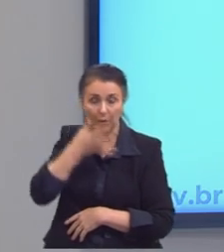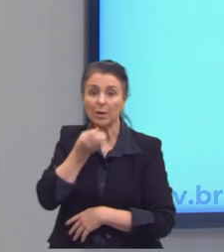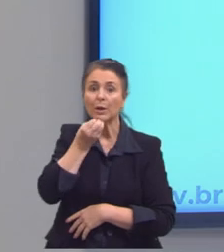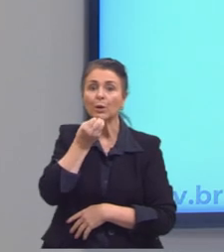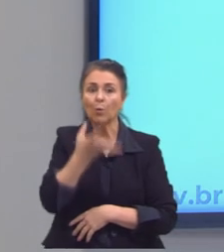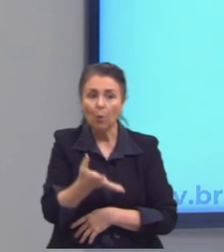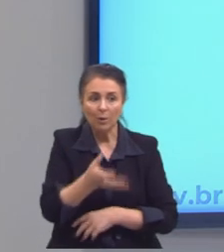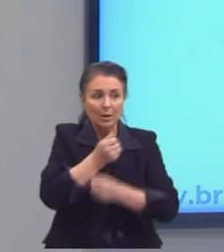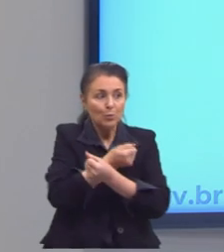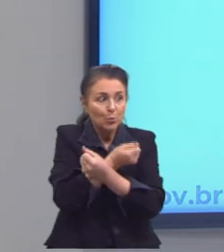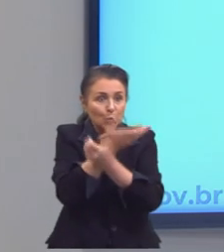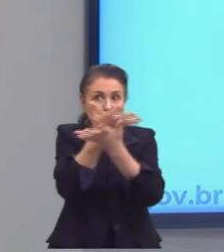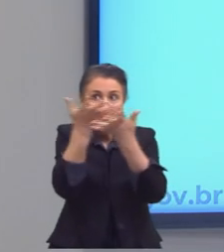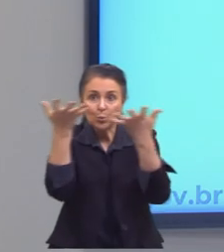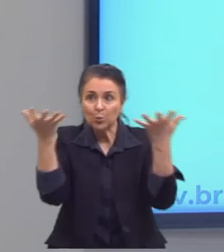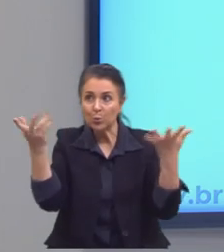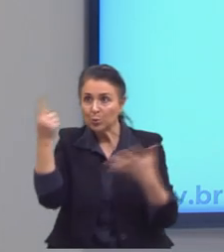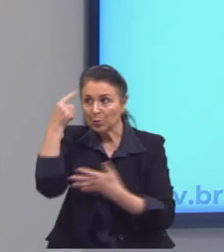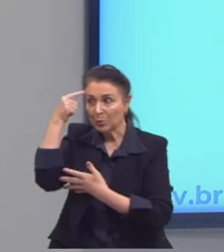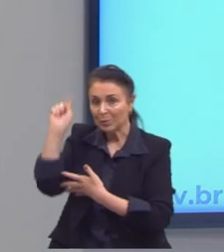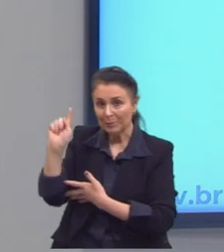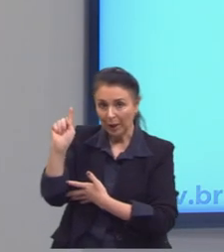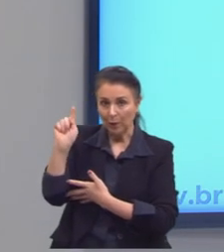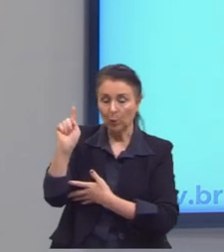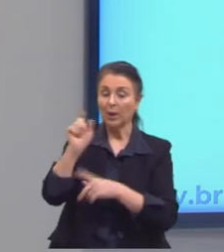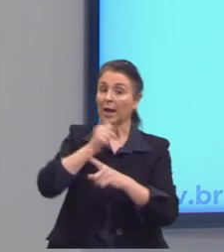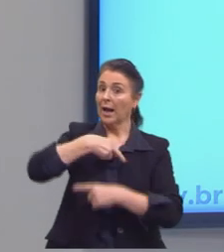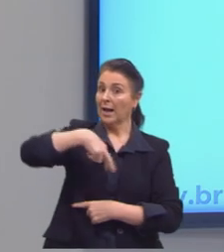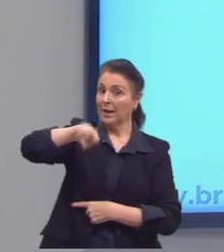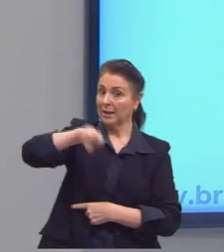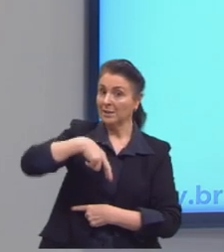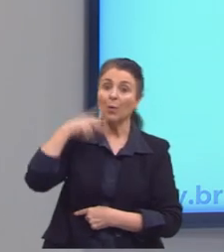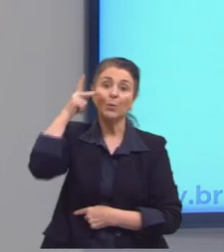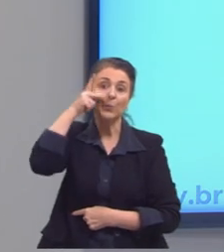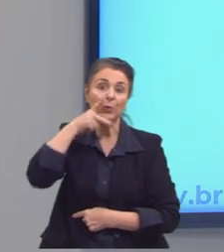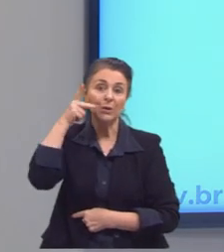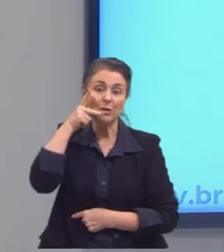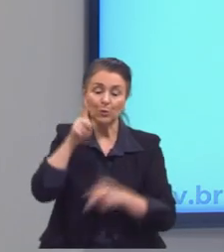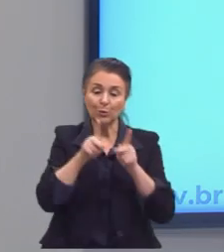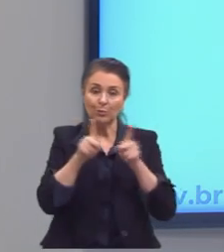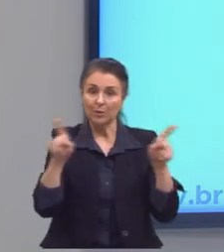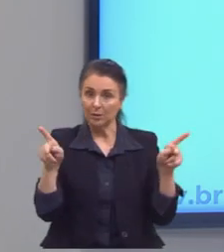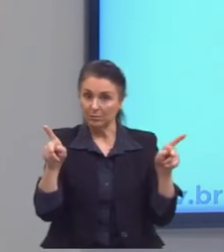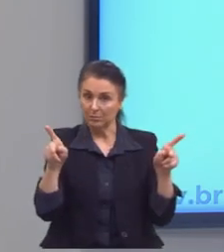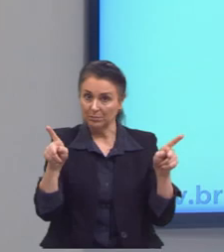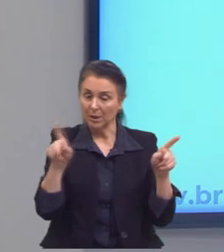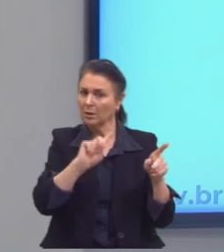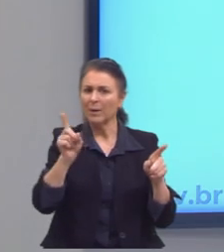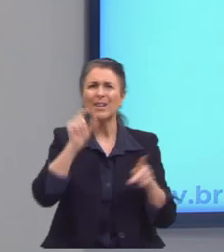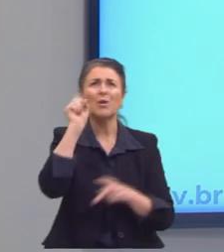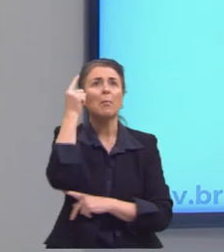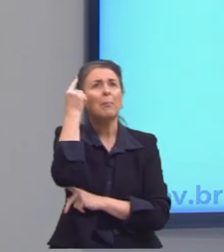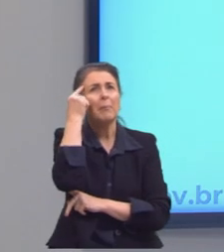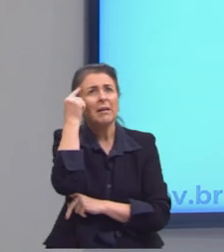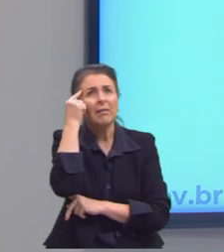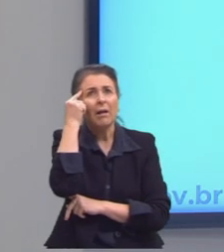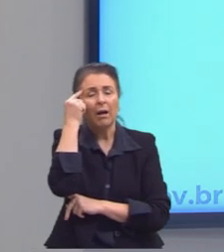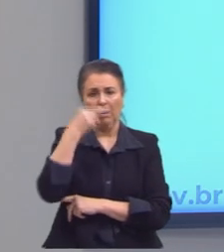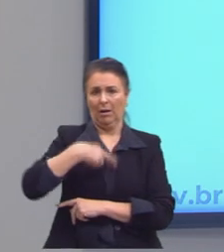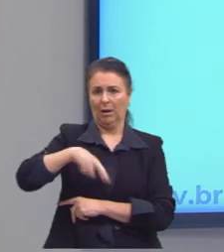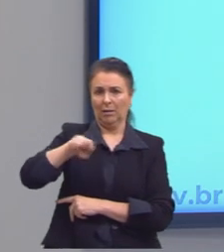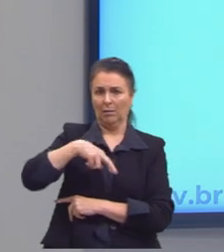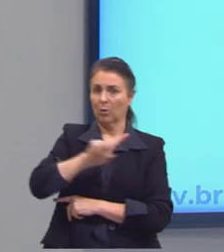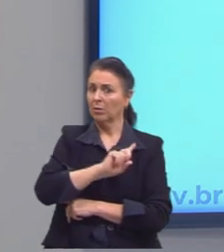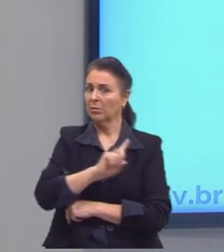de disseminar os seus pensamentos religiosos e políticos da época. Porque, assim, não eram apenas os pensamentos religiosos,